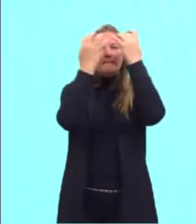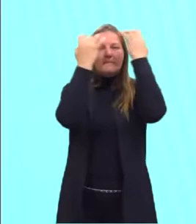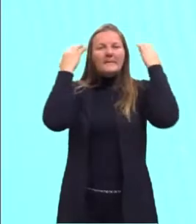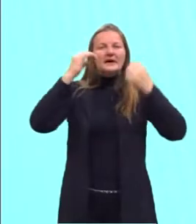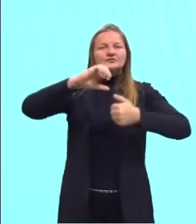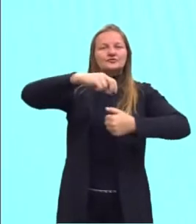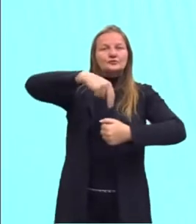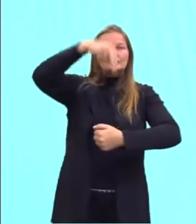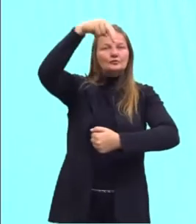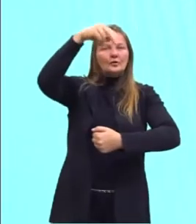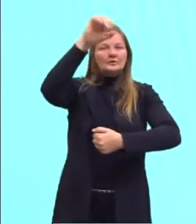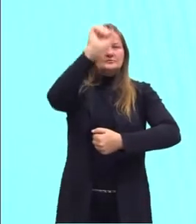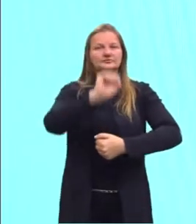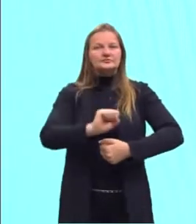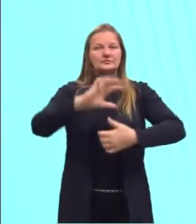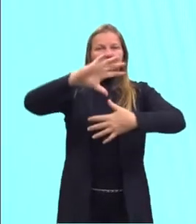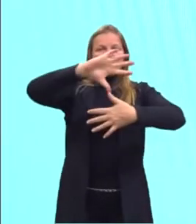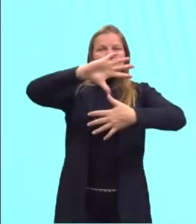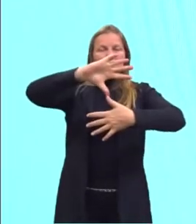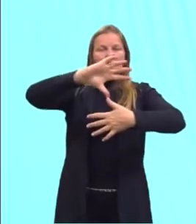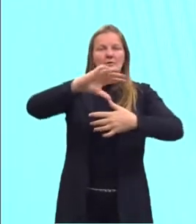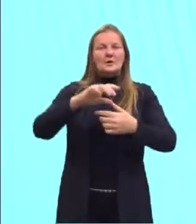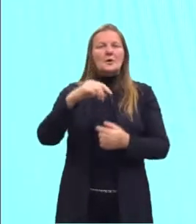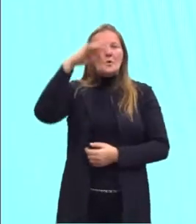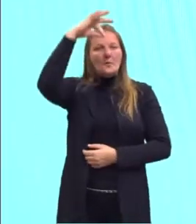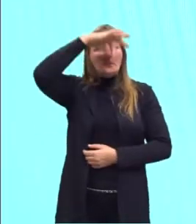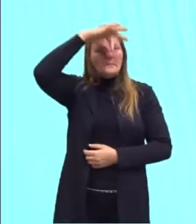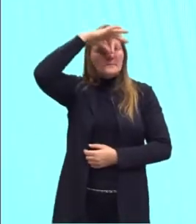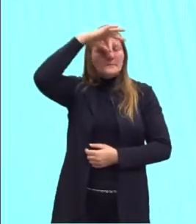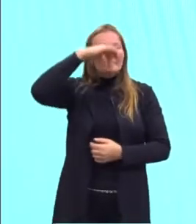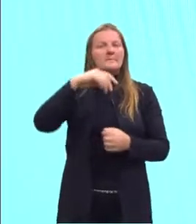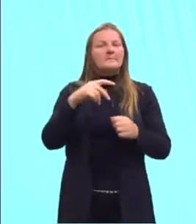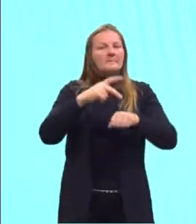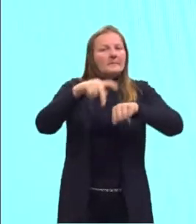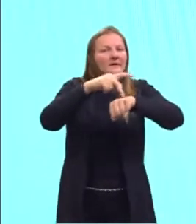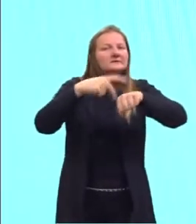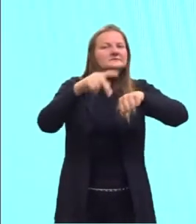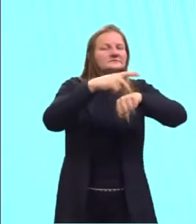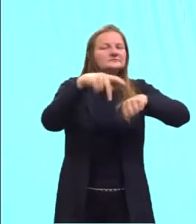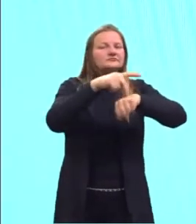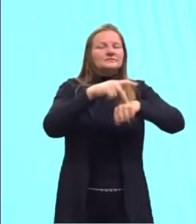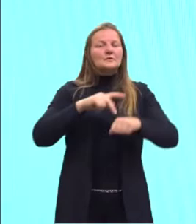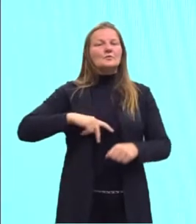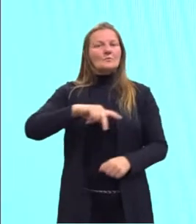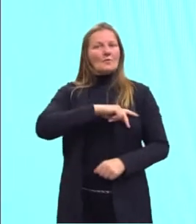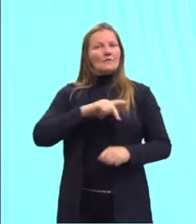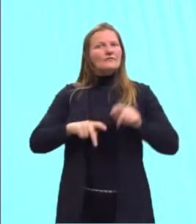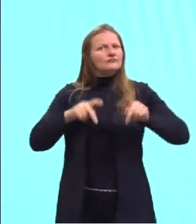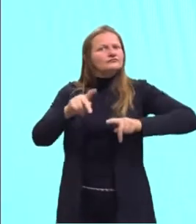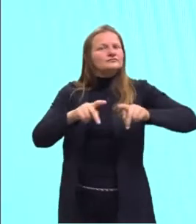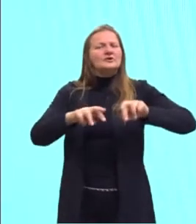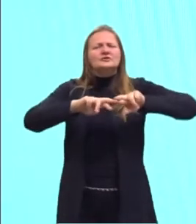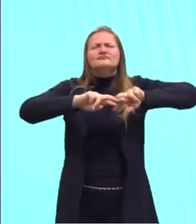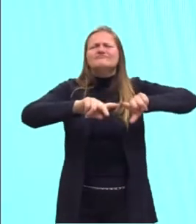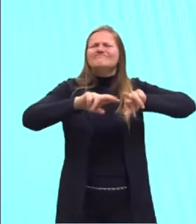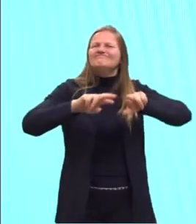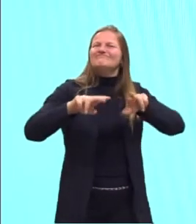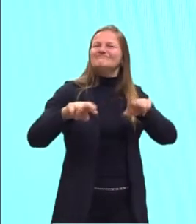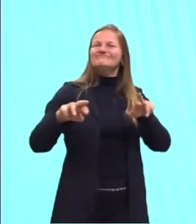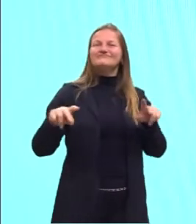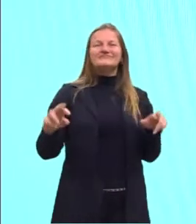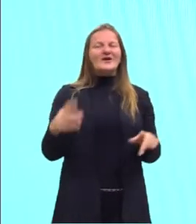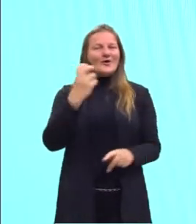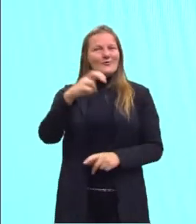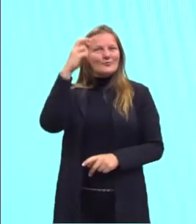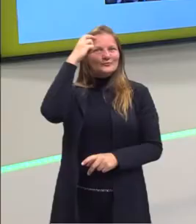da América do Sul, principalmente ali no Peru. E esses povos, nós tínhamos aqui uma diversidade cultural